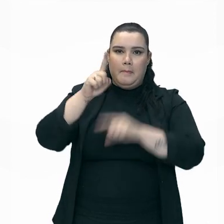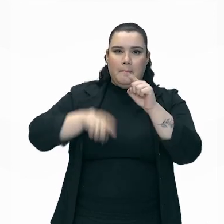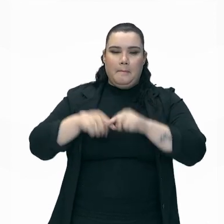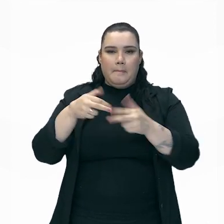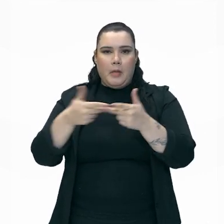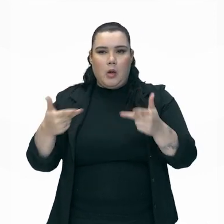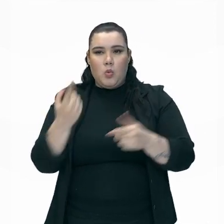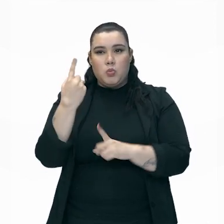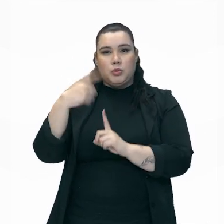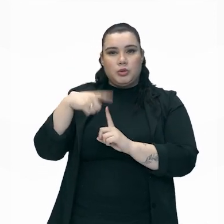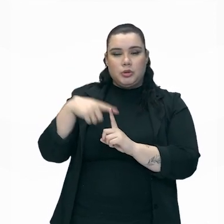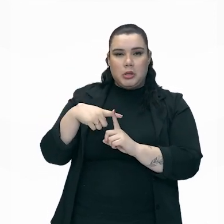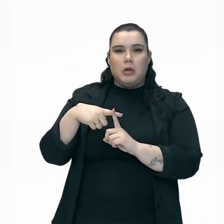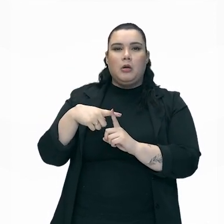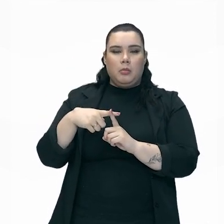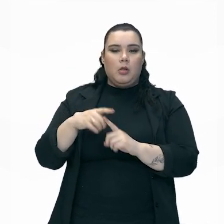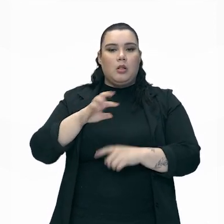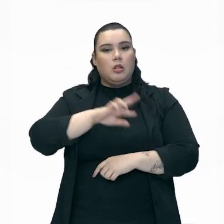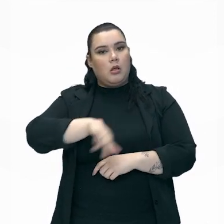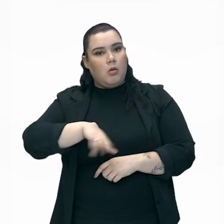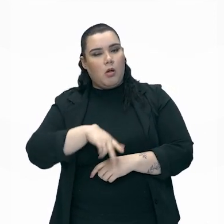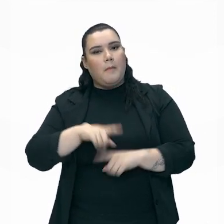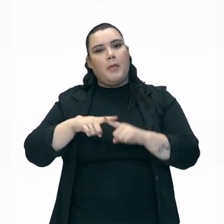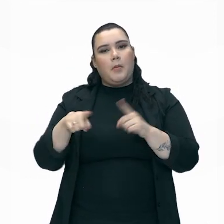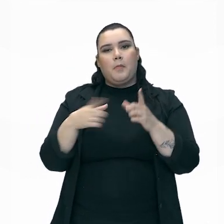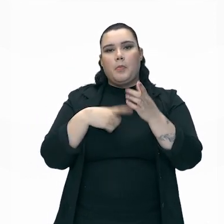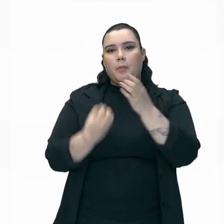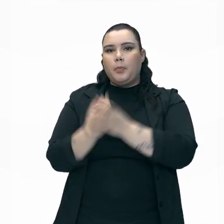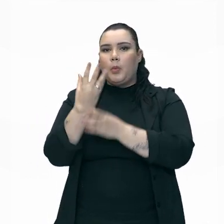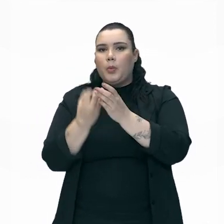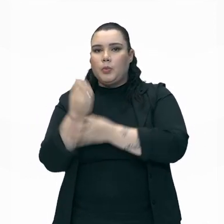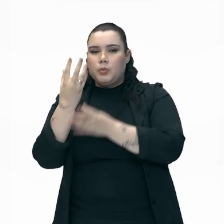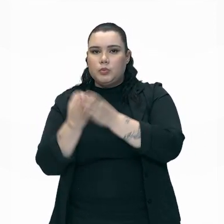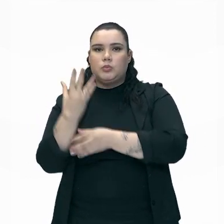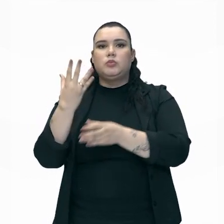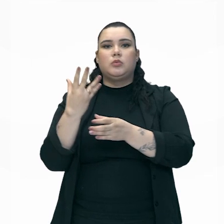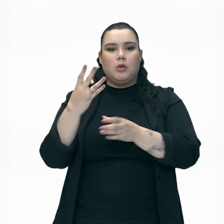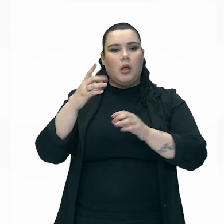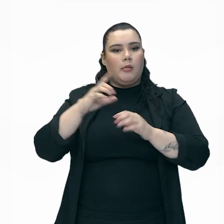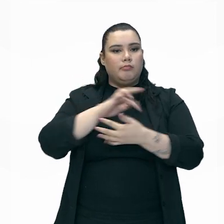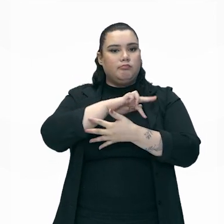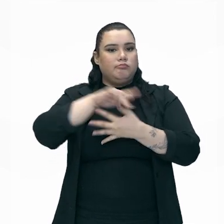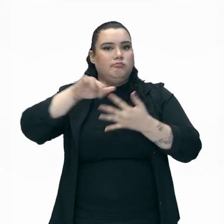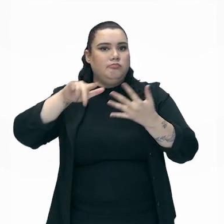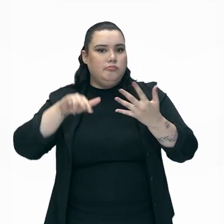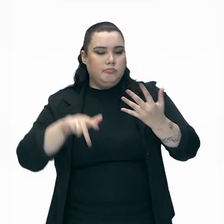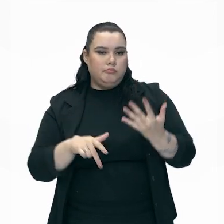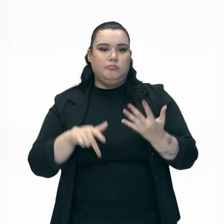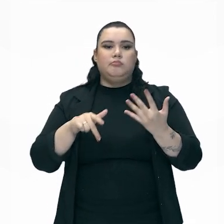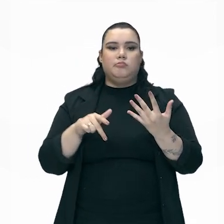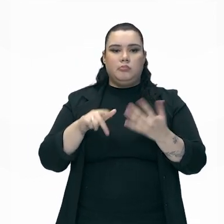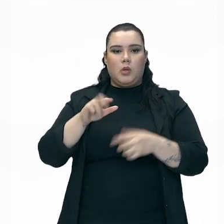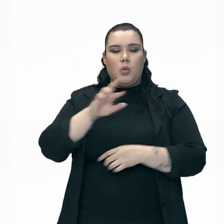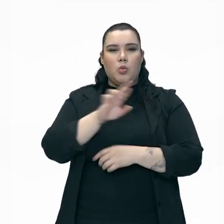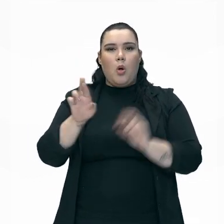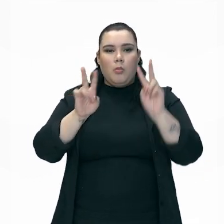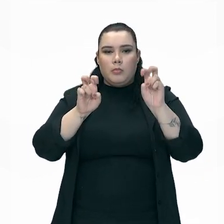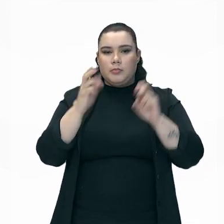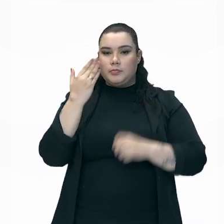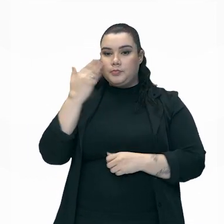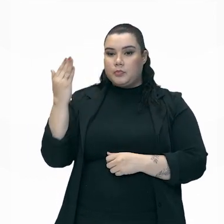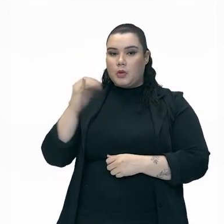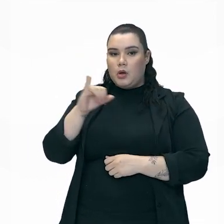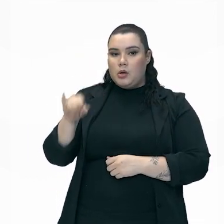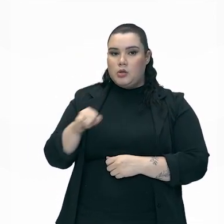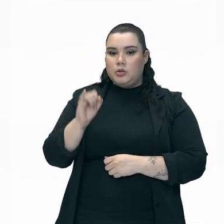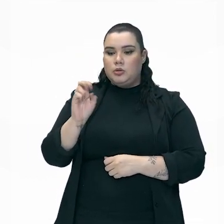tipo, e sim produzindo ali de maneira flexível, o método just in time, que é quando